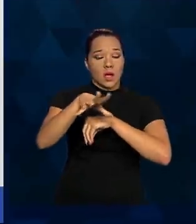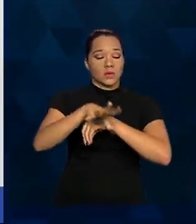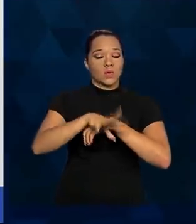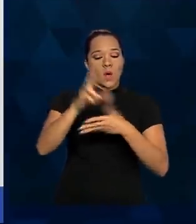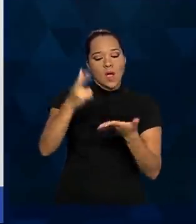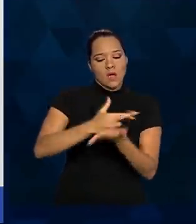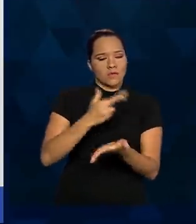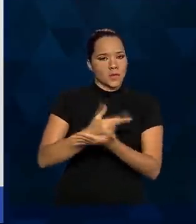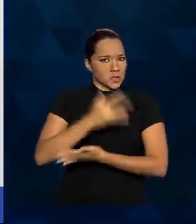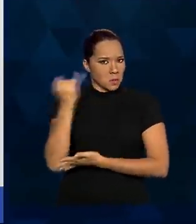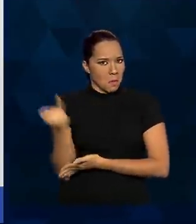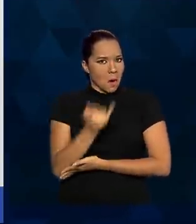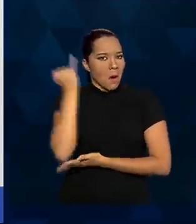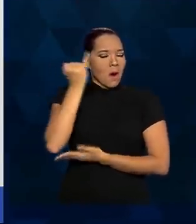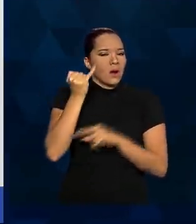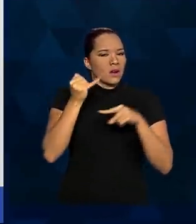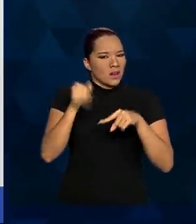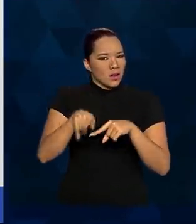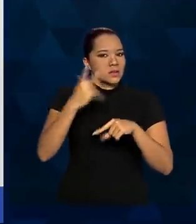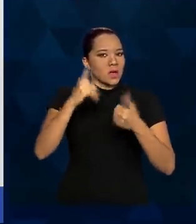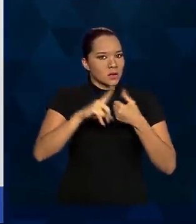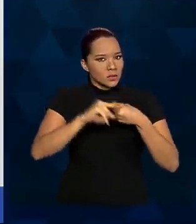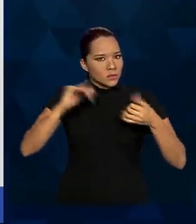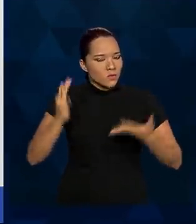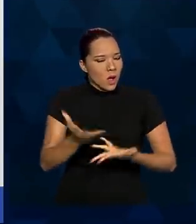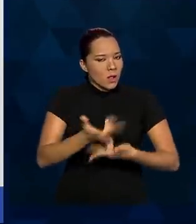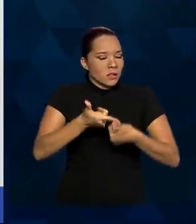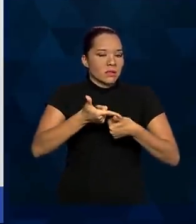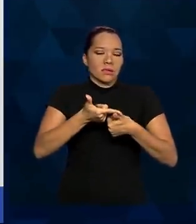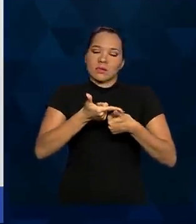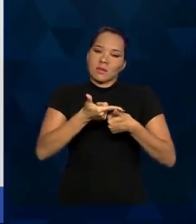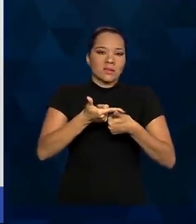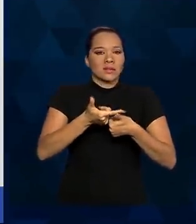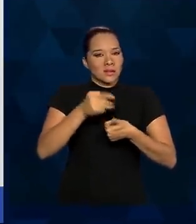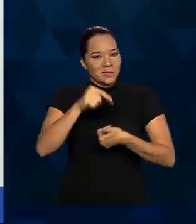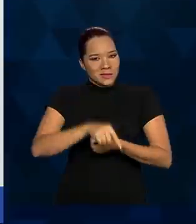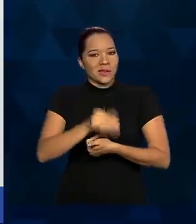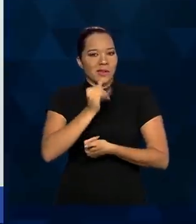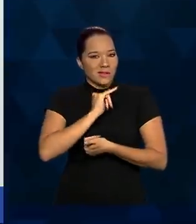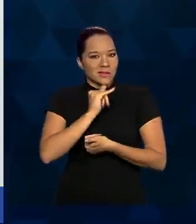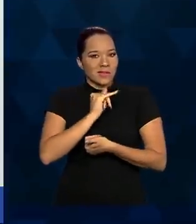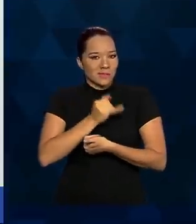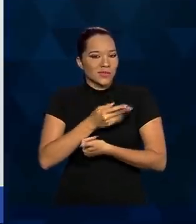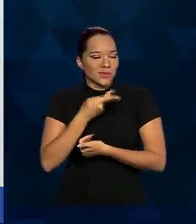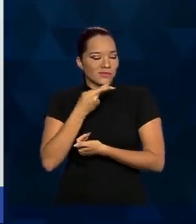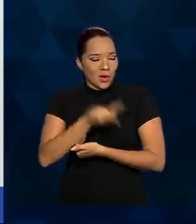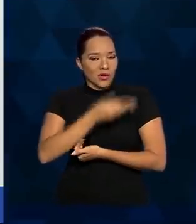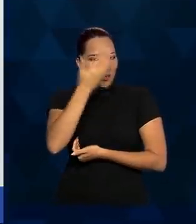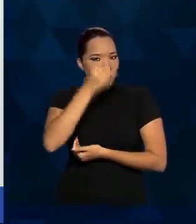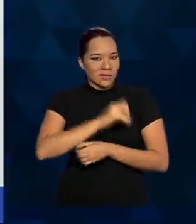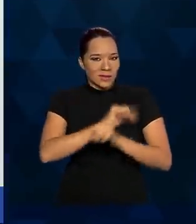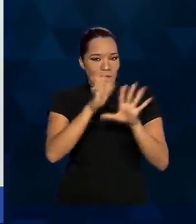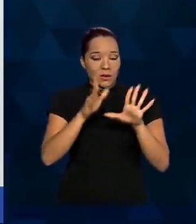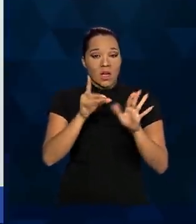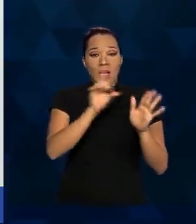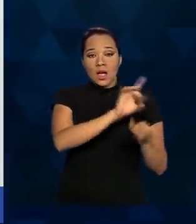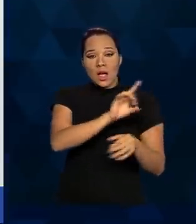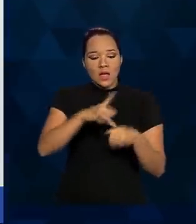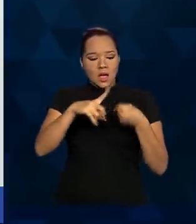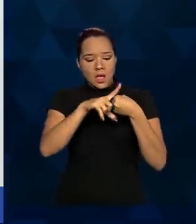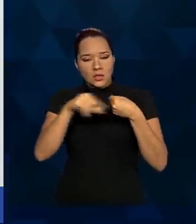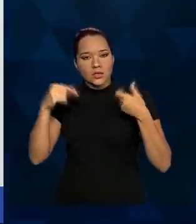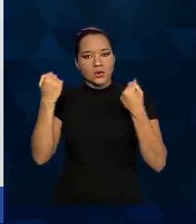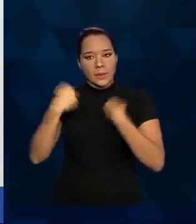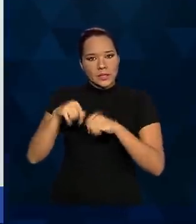exemplo, não quer dizer que esse artigo é de boa qualidade. Exemplos recentes deixam isso tudo bem claro. Cada artigo precisa ser